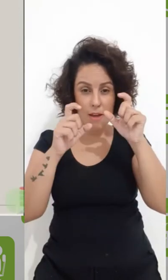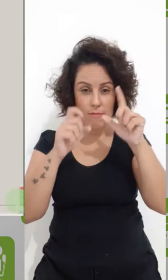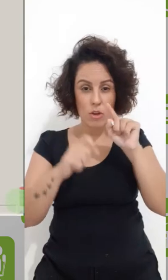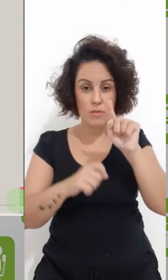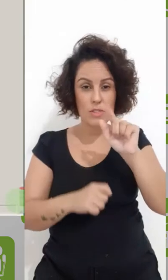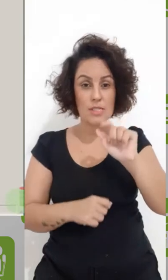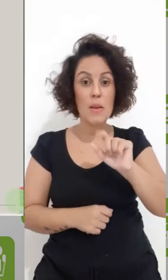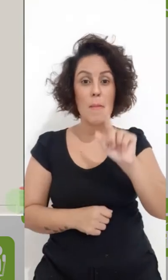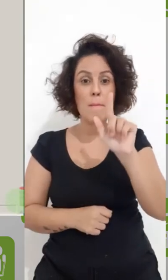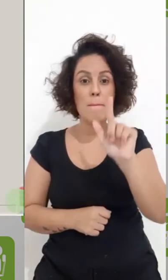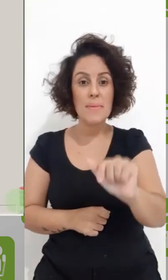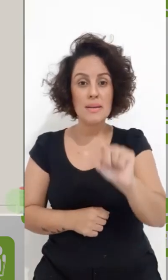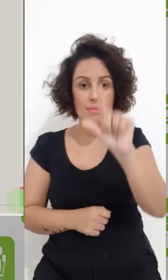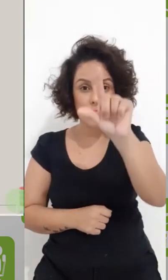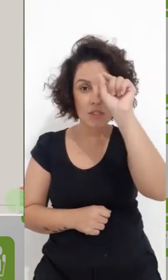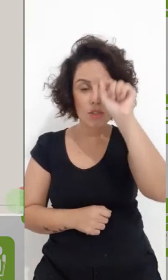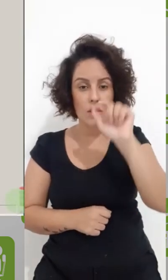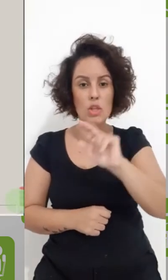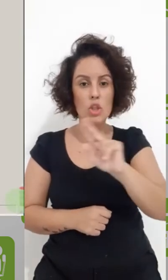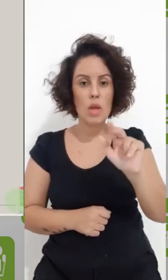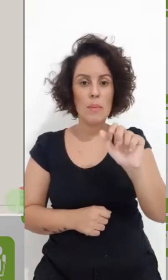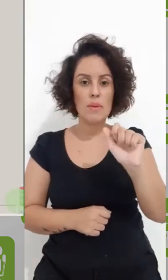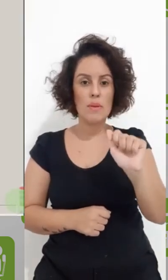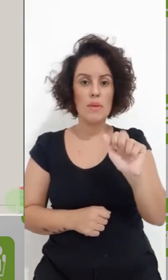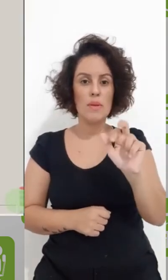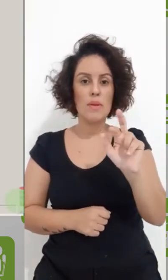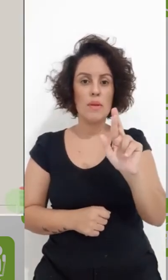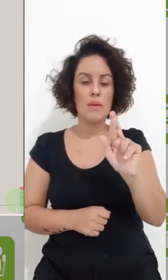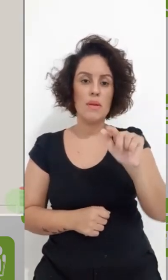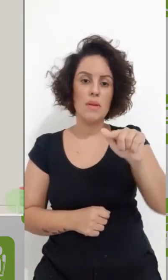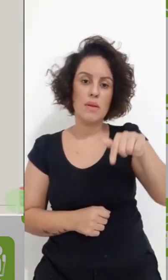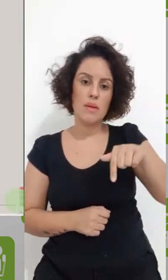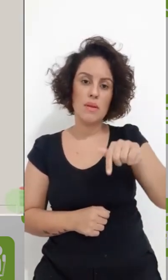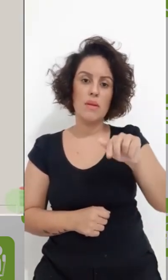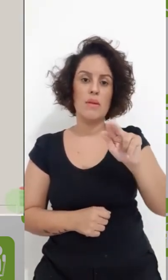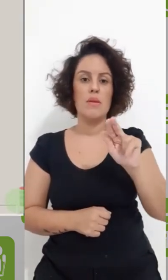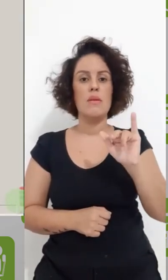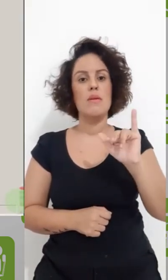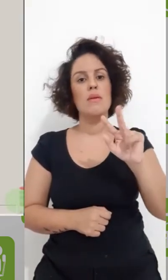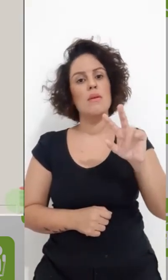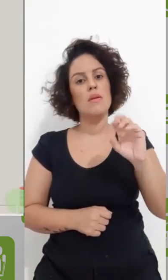e aí eu já vou selecionar a minha foto.